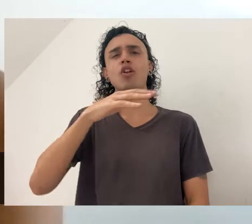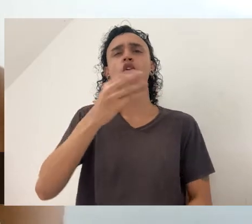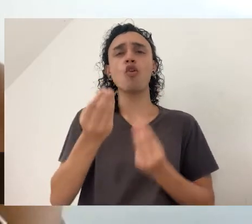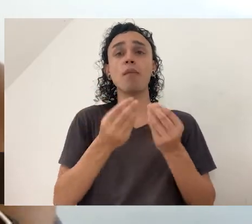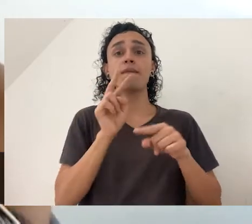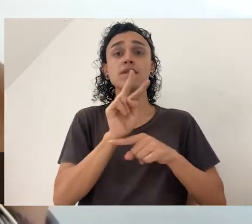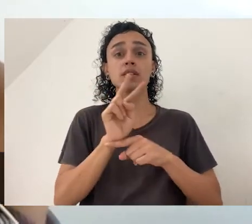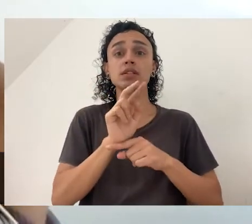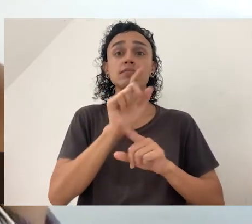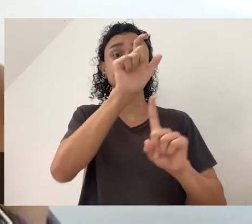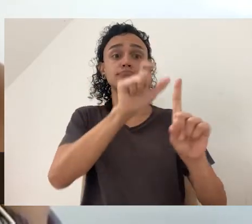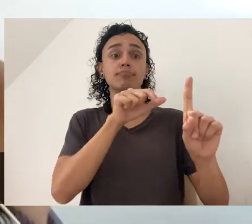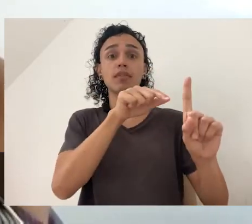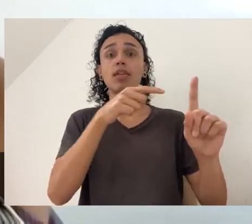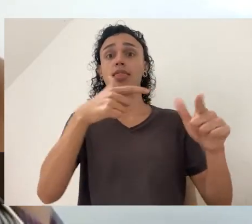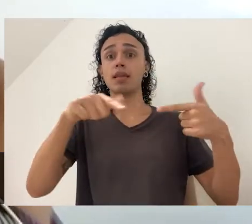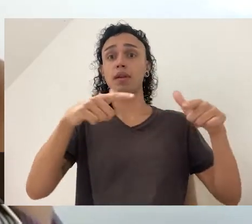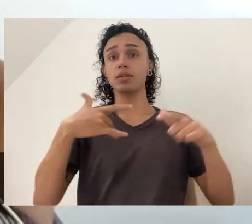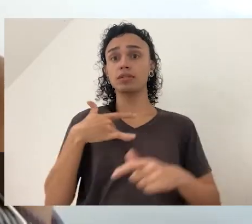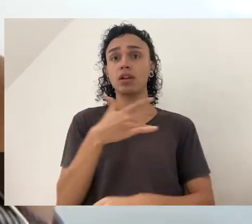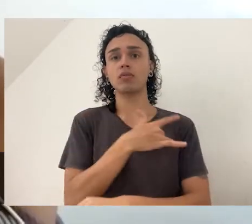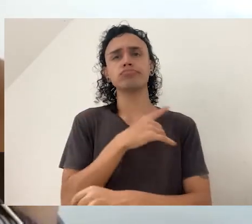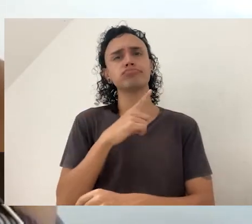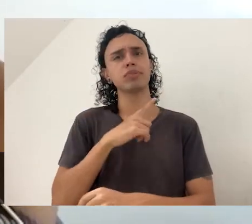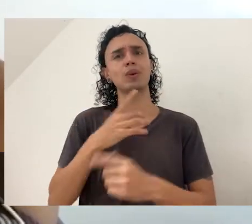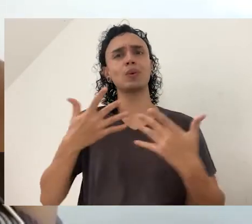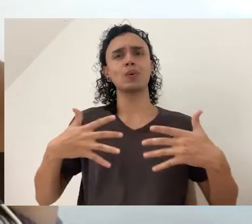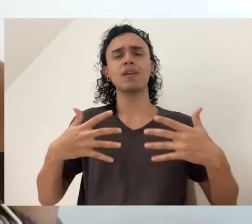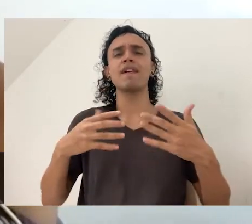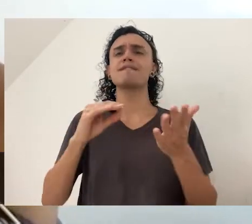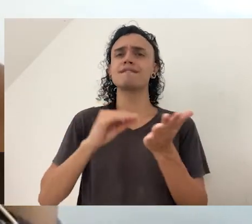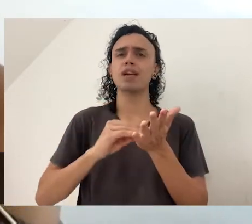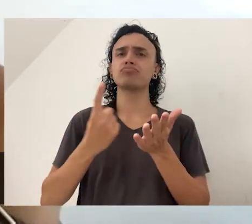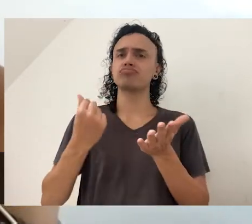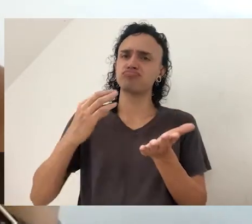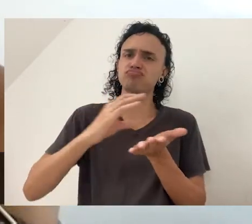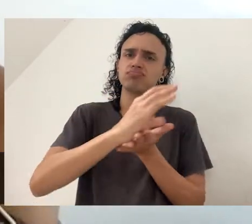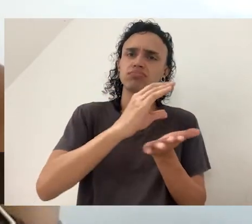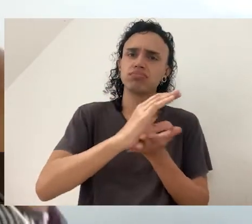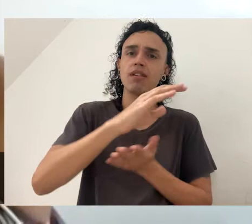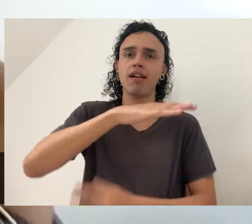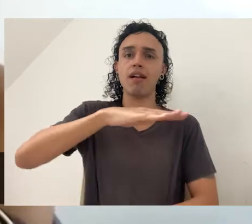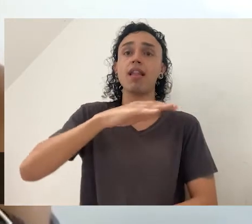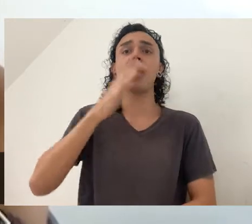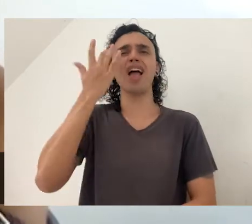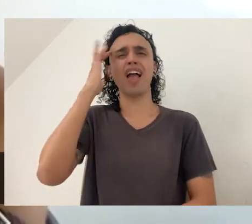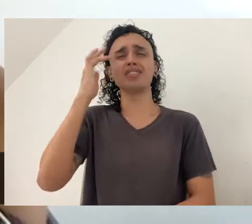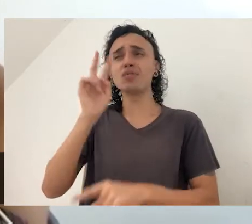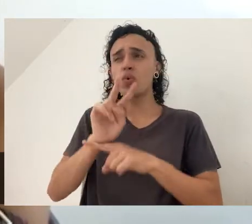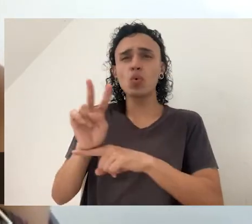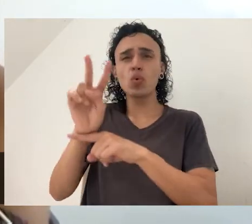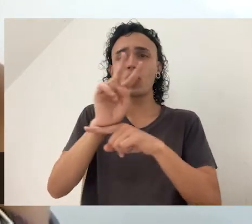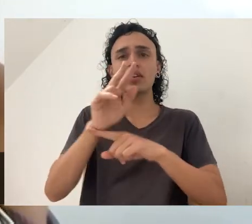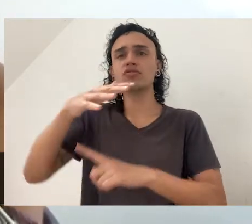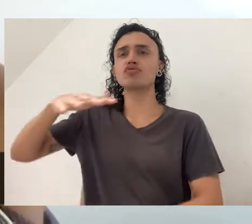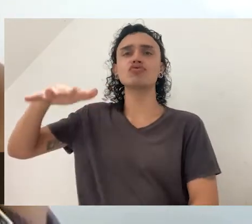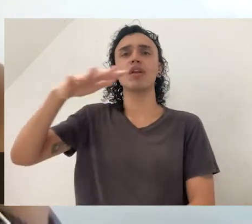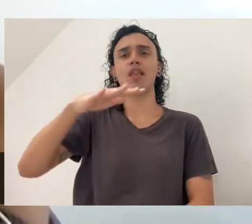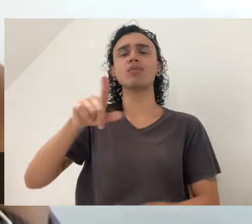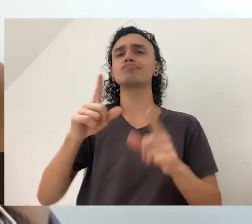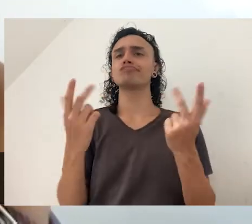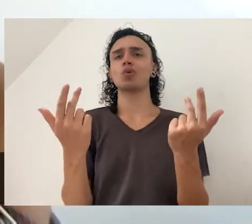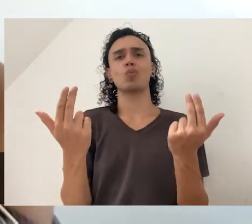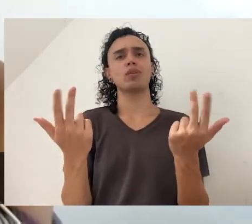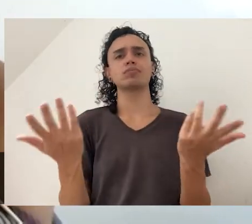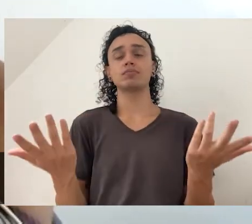vigilância em saúde trabalhador sofre com falta de recursos e eu acho que a vigilância como um está